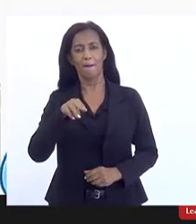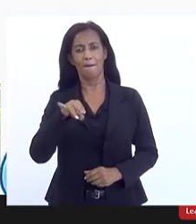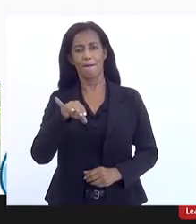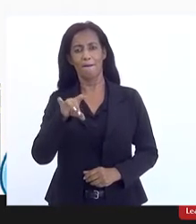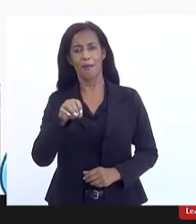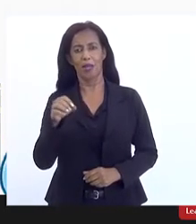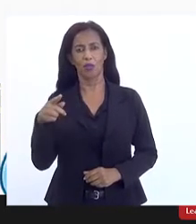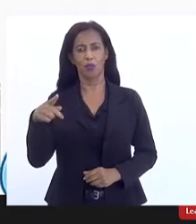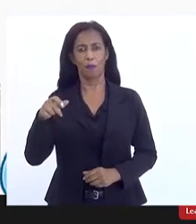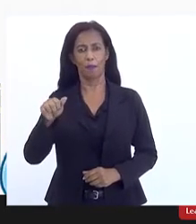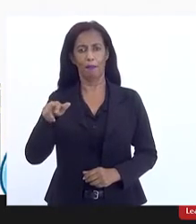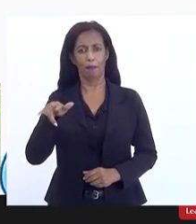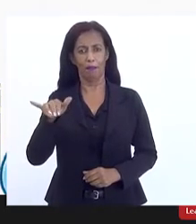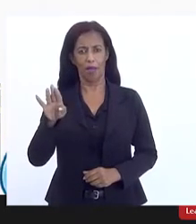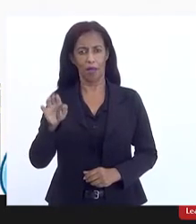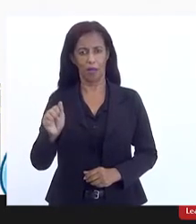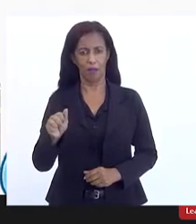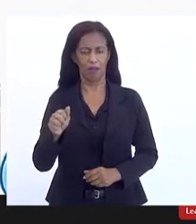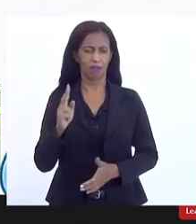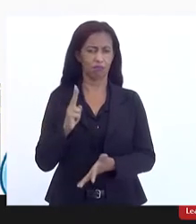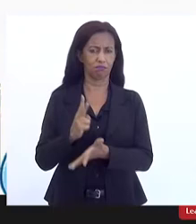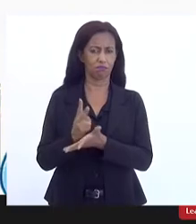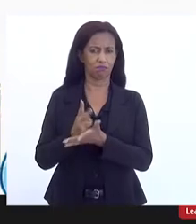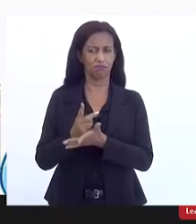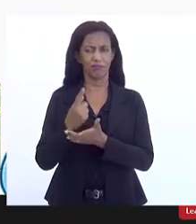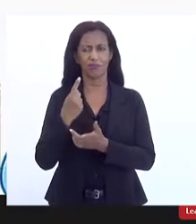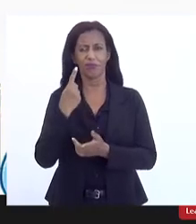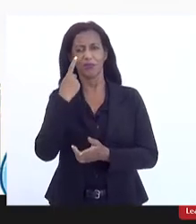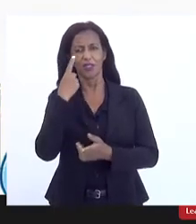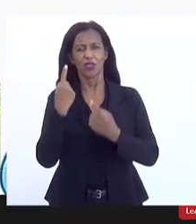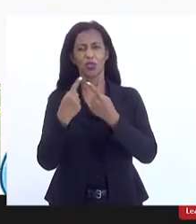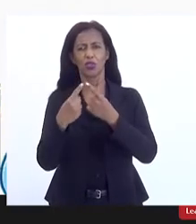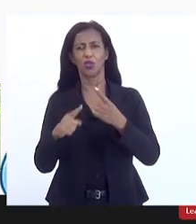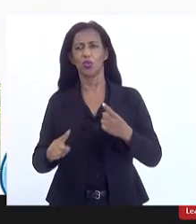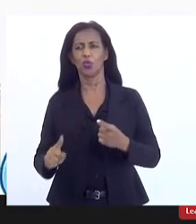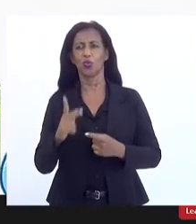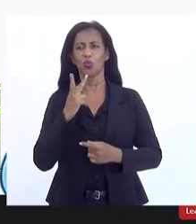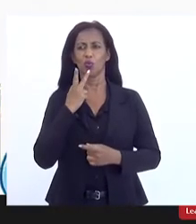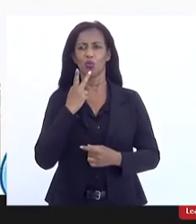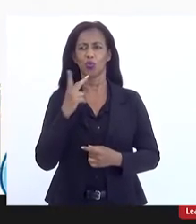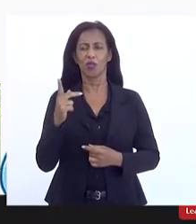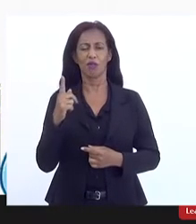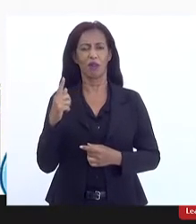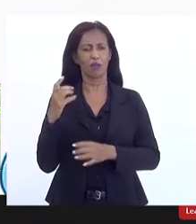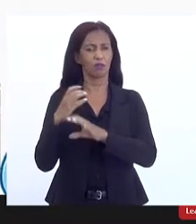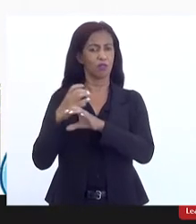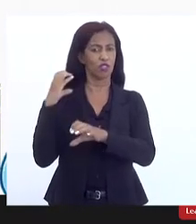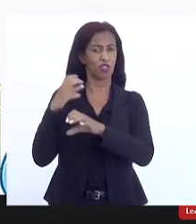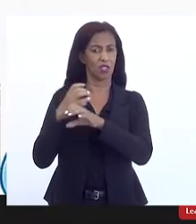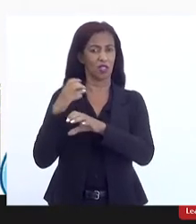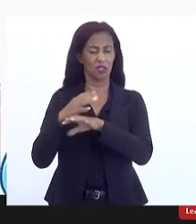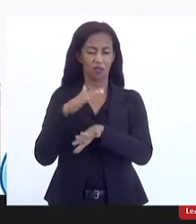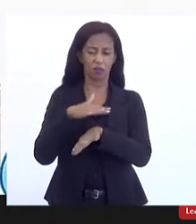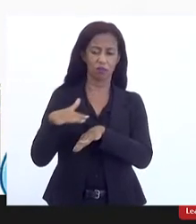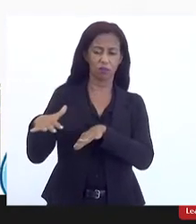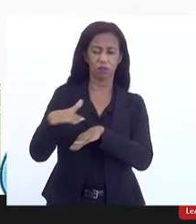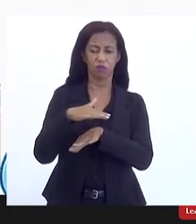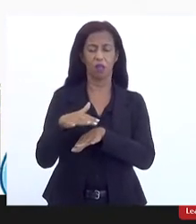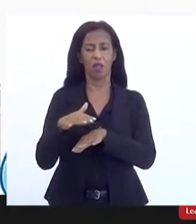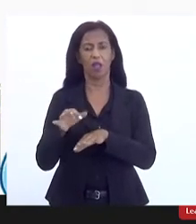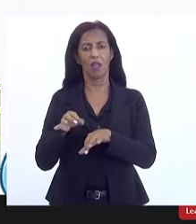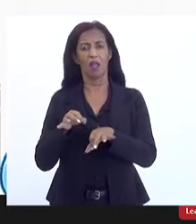com frequência a gente percebe discursos relacionados às grandes soluções de engenharia às soluções